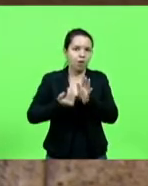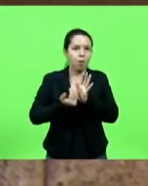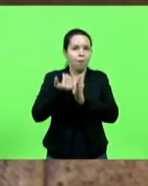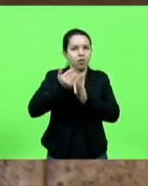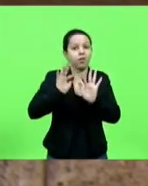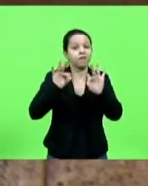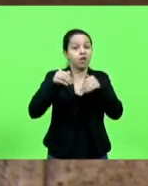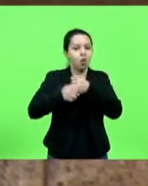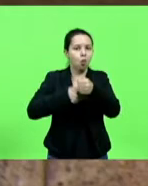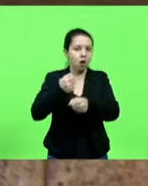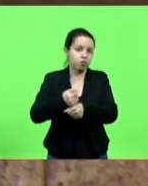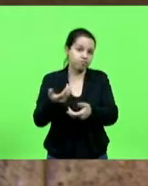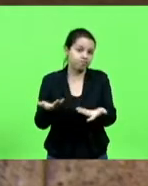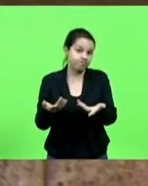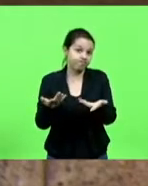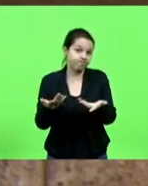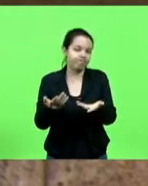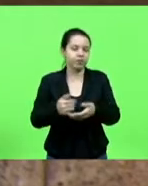Enfim,